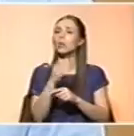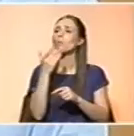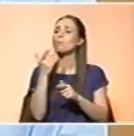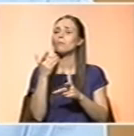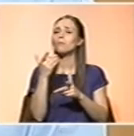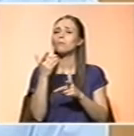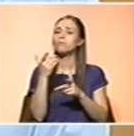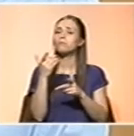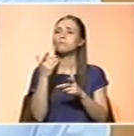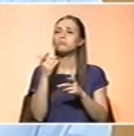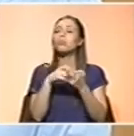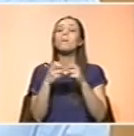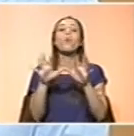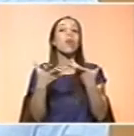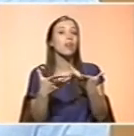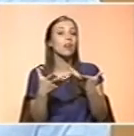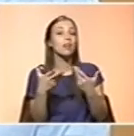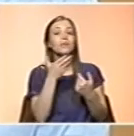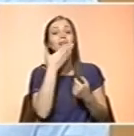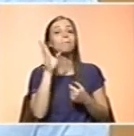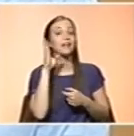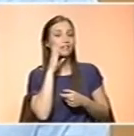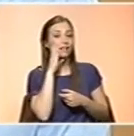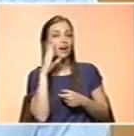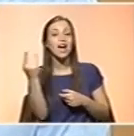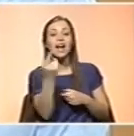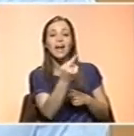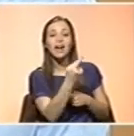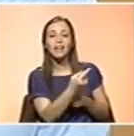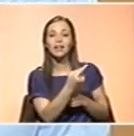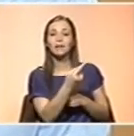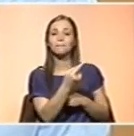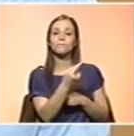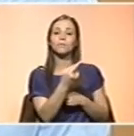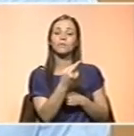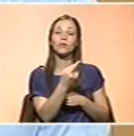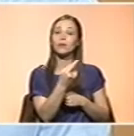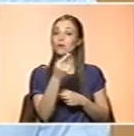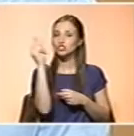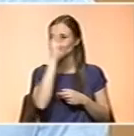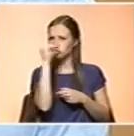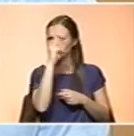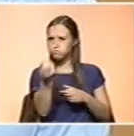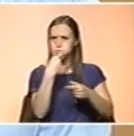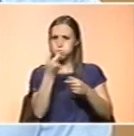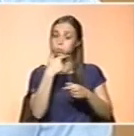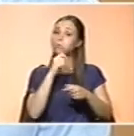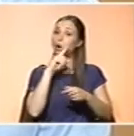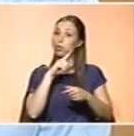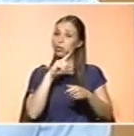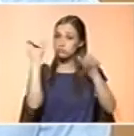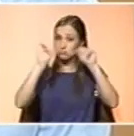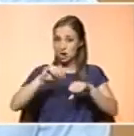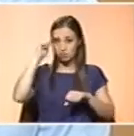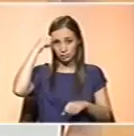Depende. Depende do... Cada nutrimento tem, normalmente, a sua toxicidade específica associada. Por exemplo, as pessoas